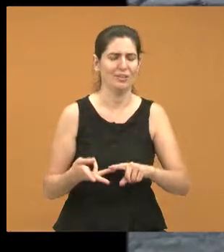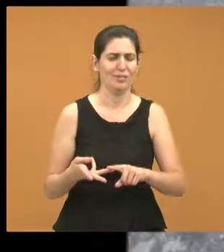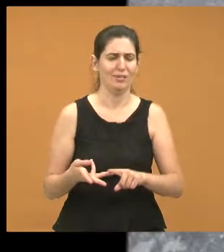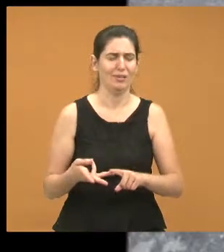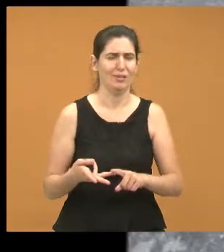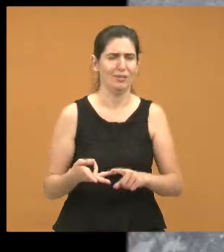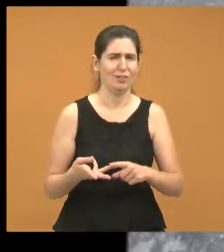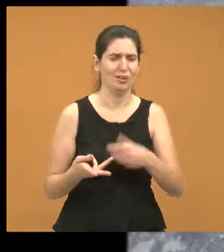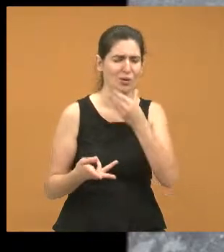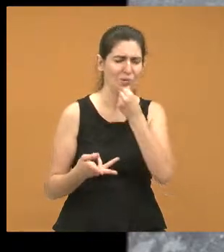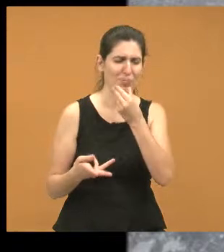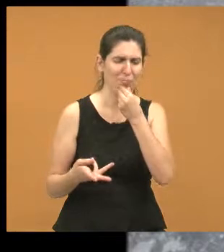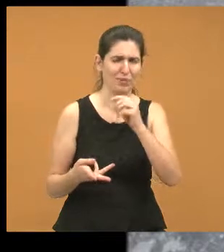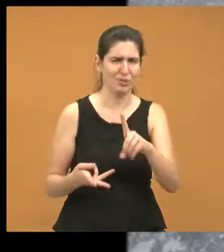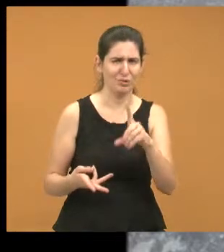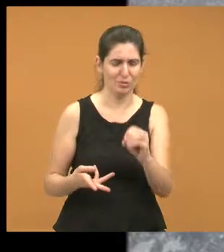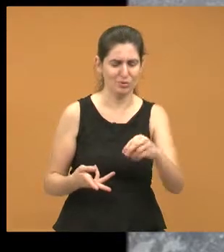Ezete,